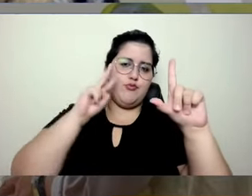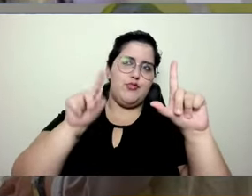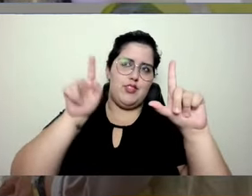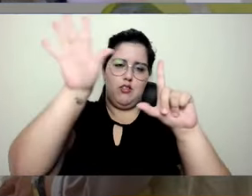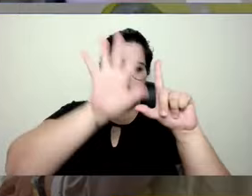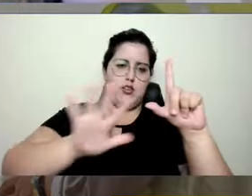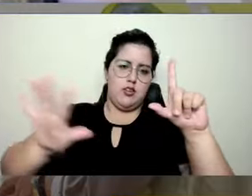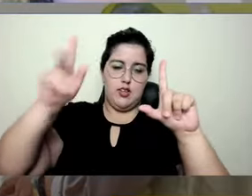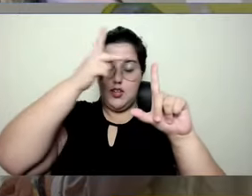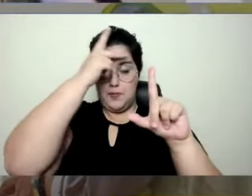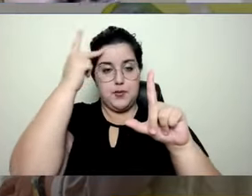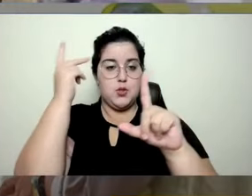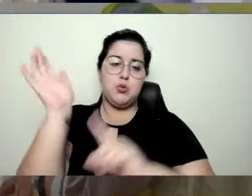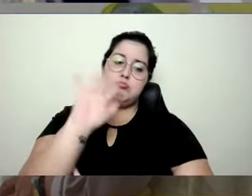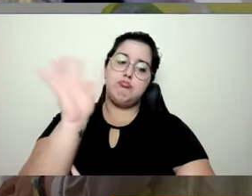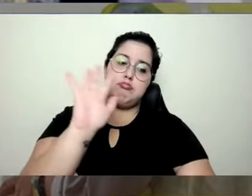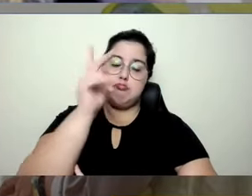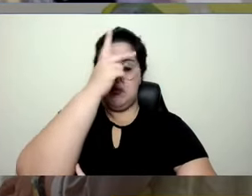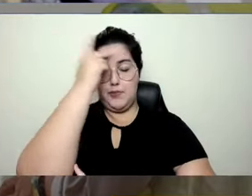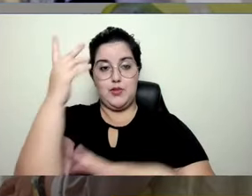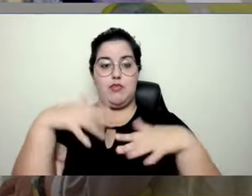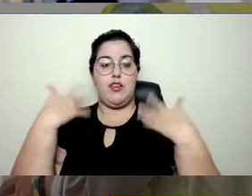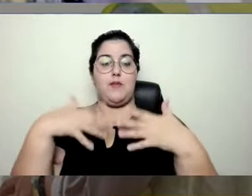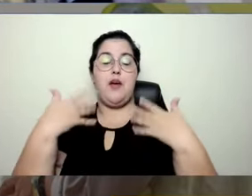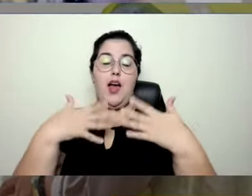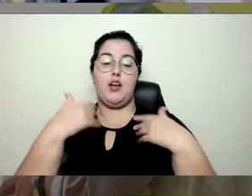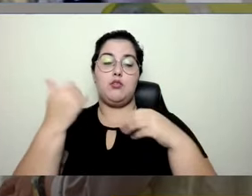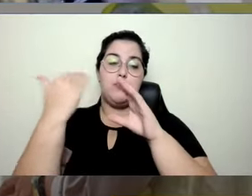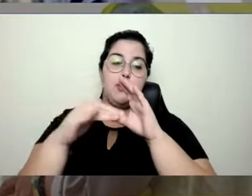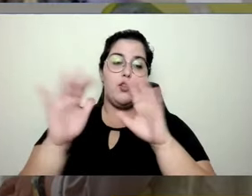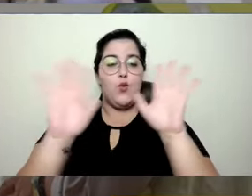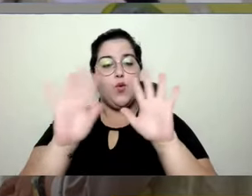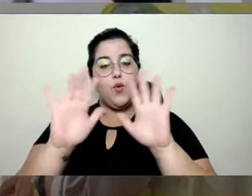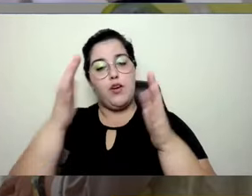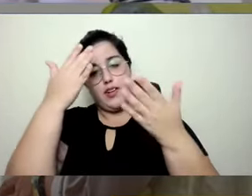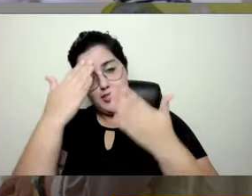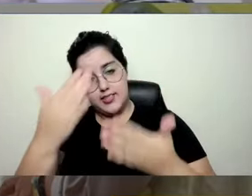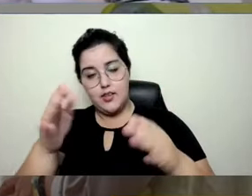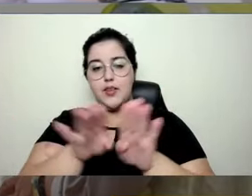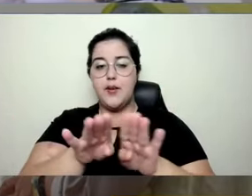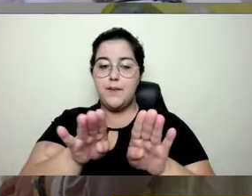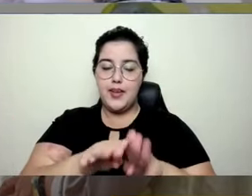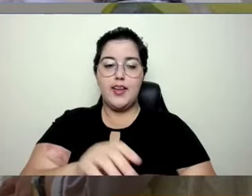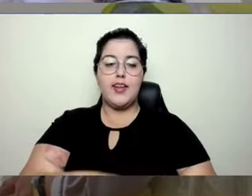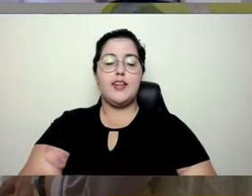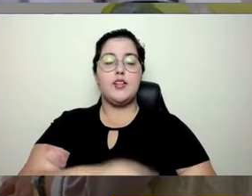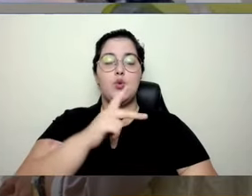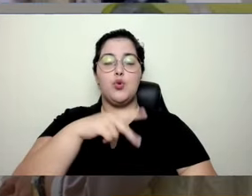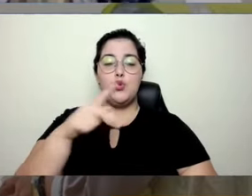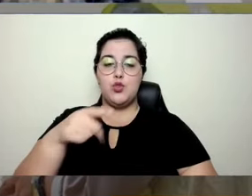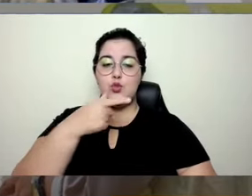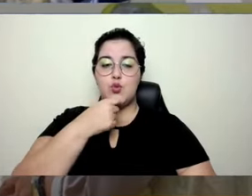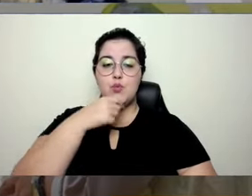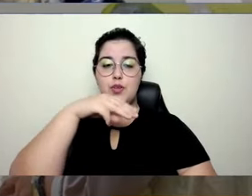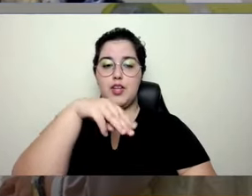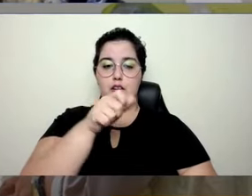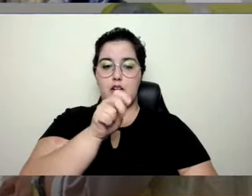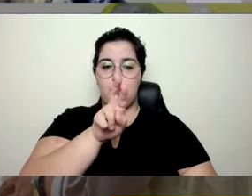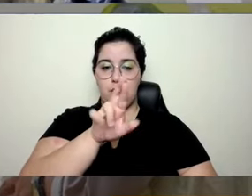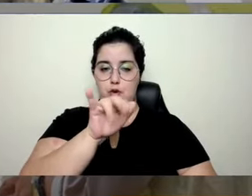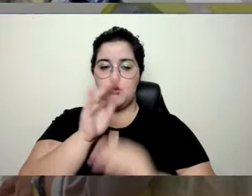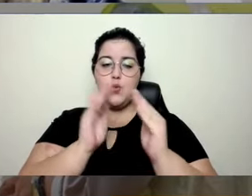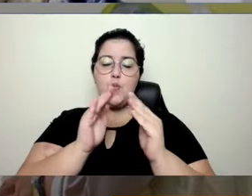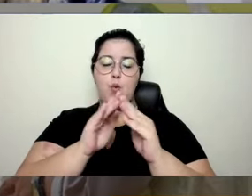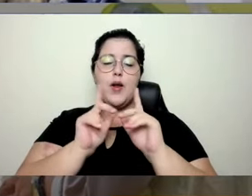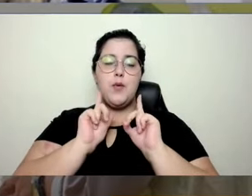gente mandando um salve para a gente. Tem uma galera aqui agradecendo, o professor Maurício de Bauru está mandando um